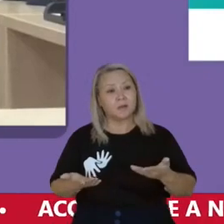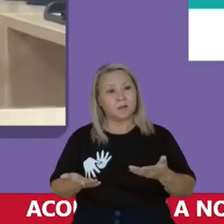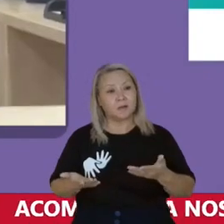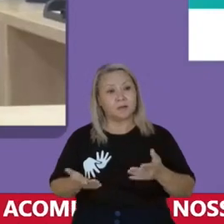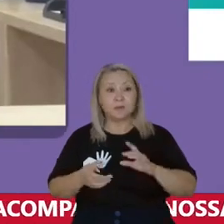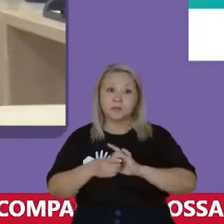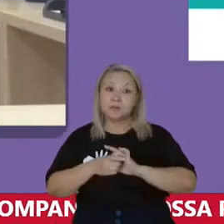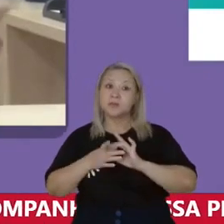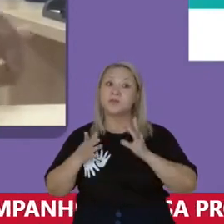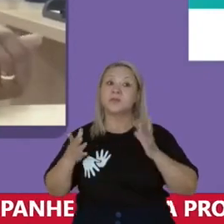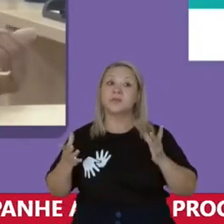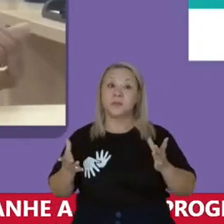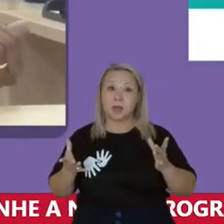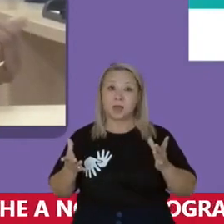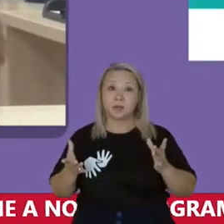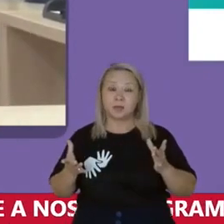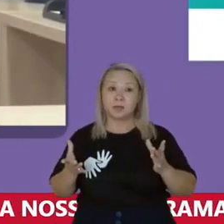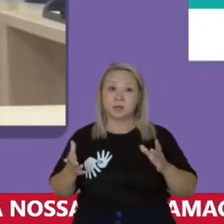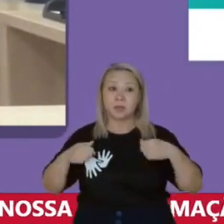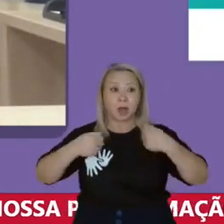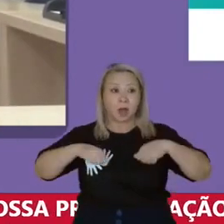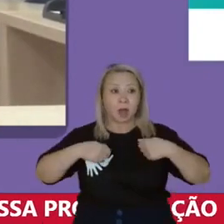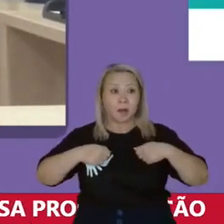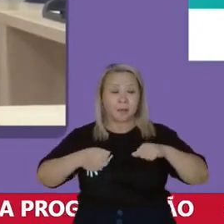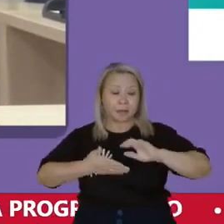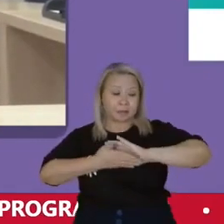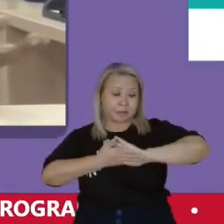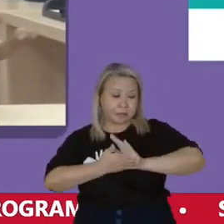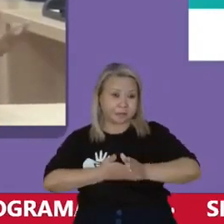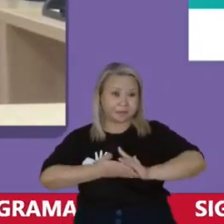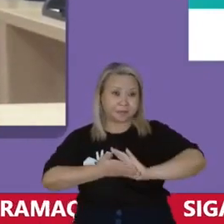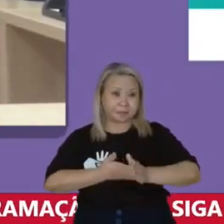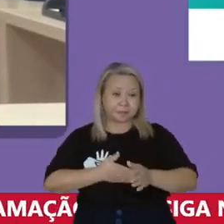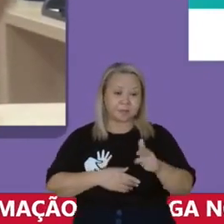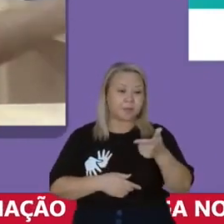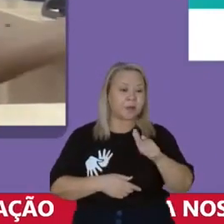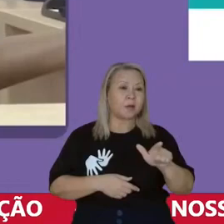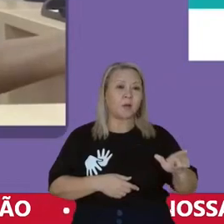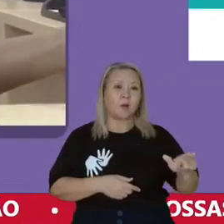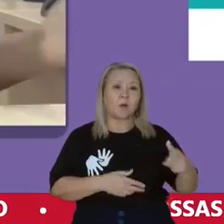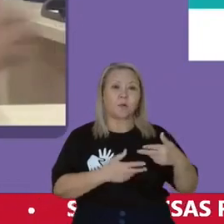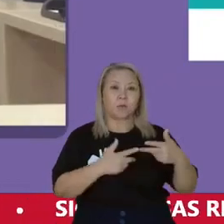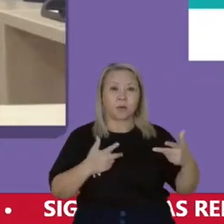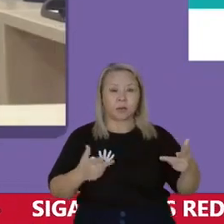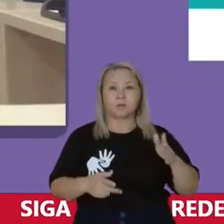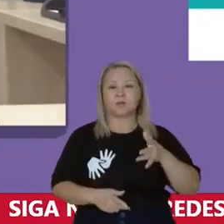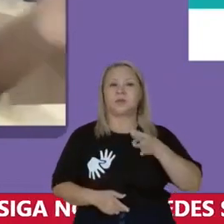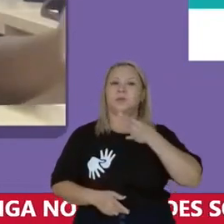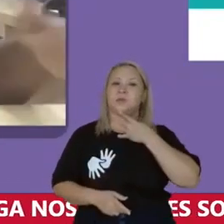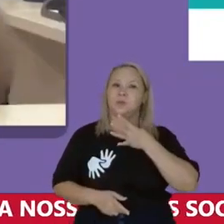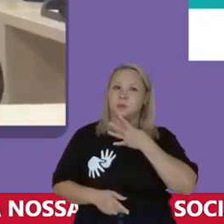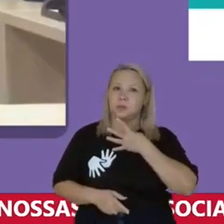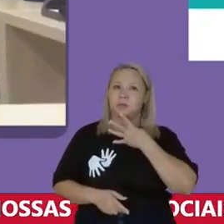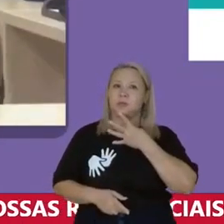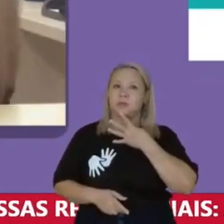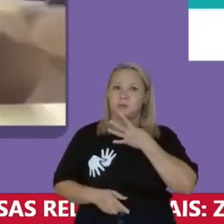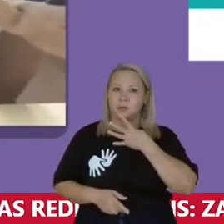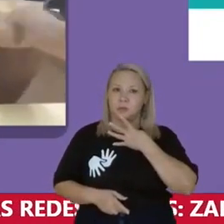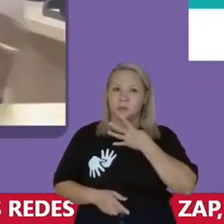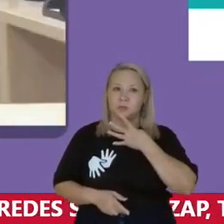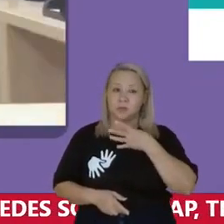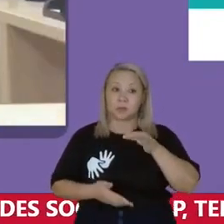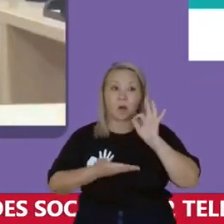libertos Então era preciso explorar uma outra coisa Isso nós já conhecemos Veio o café,